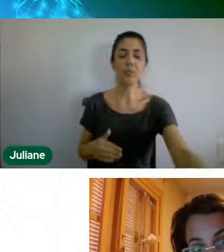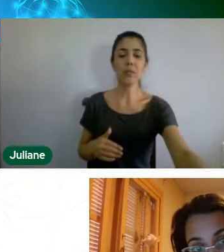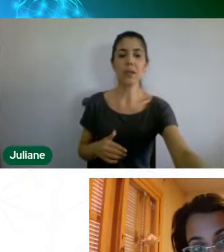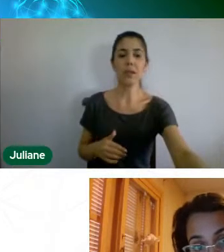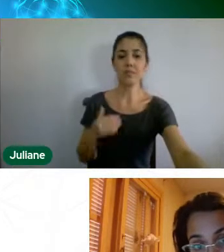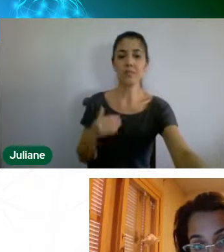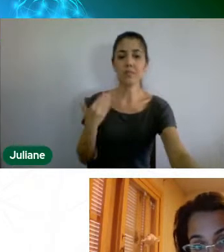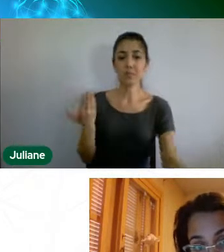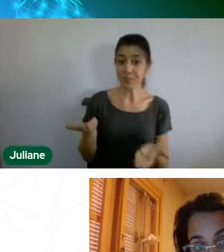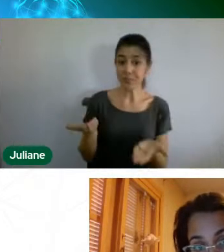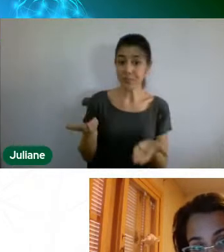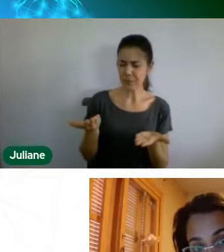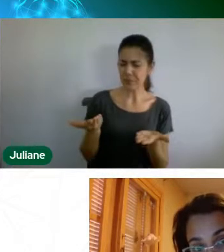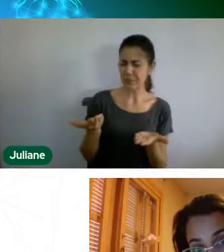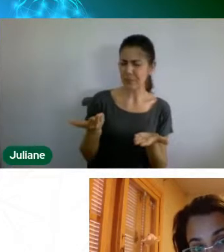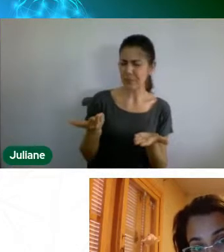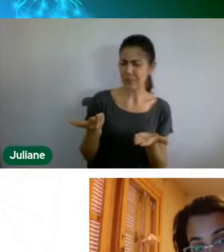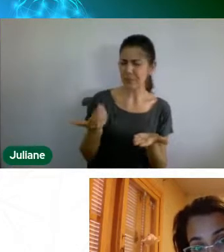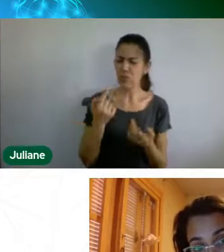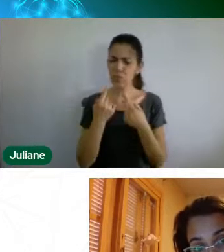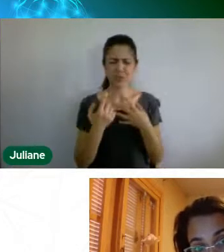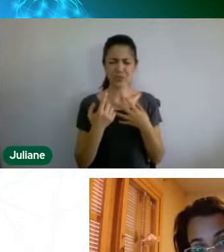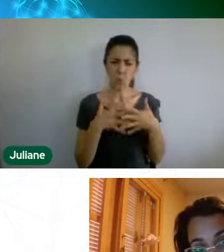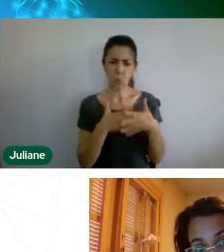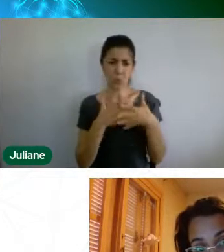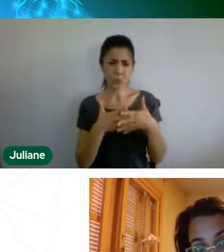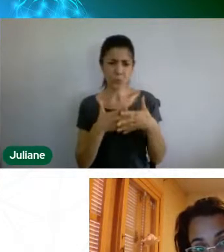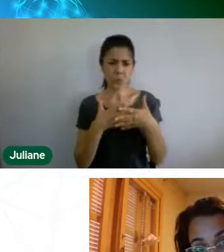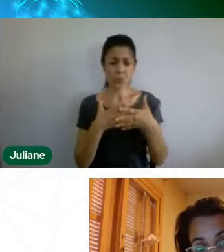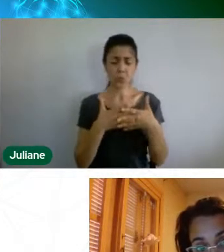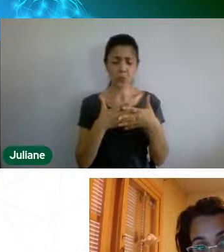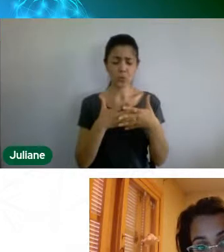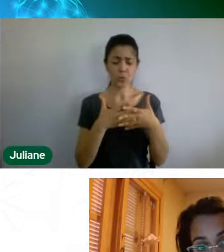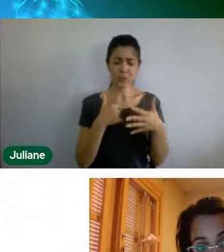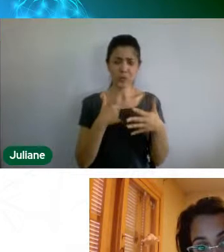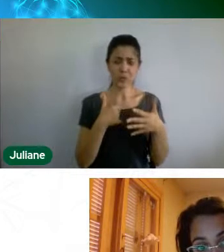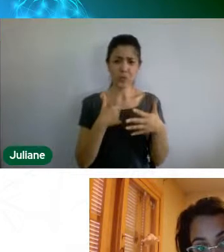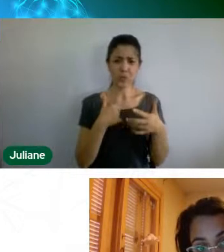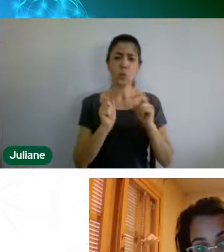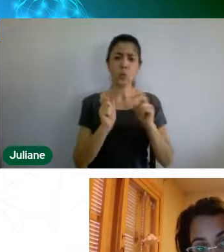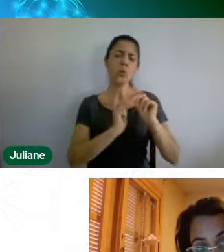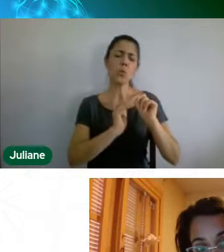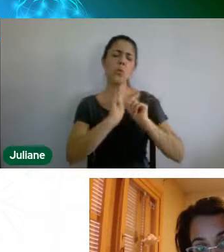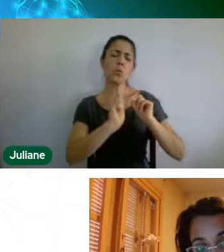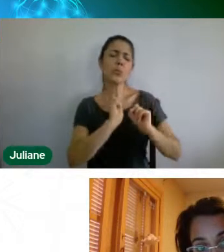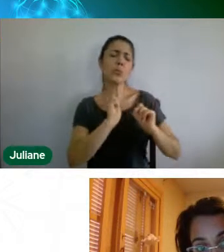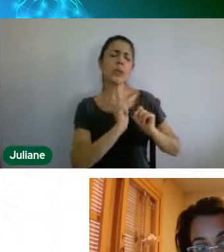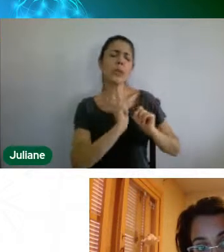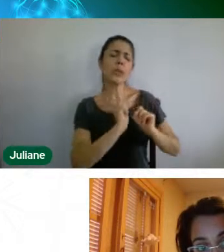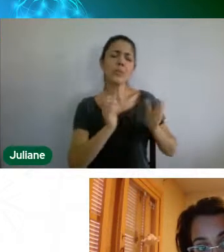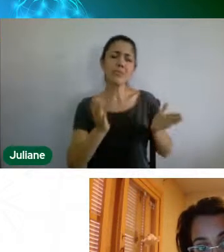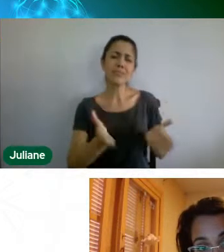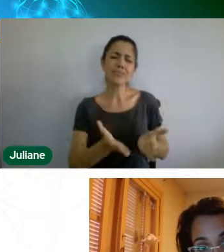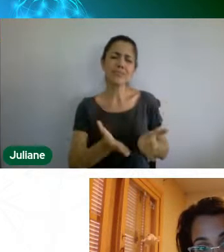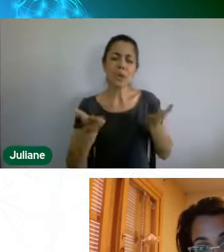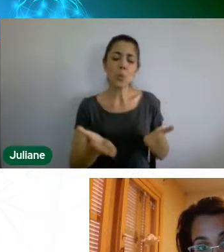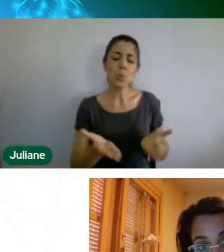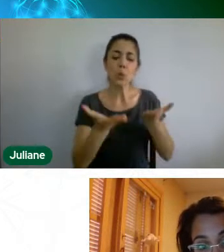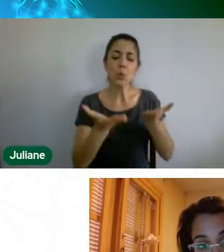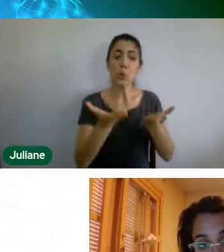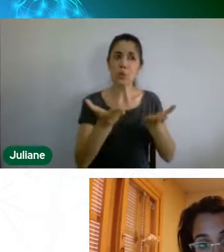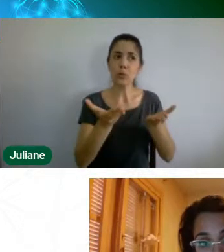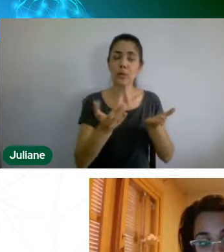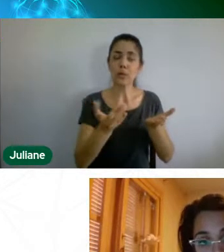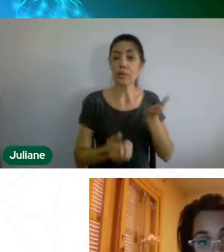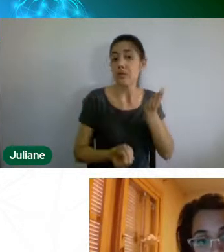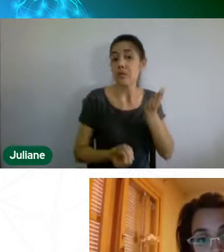o que motivou o trabalho em si, tá? Foram as dificuldades, se vocês mapearam